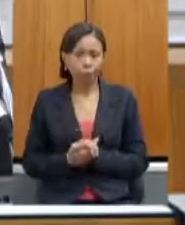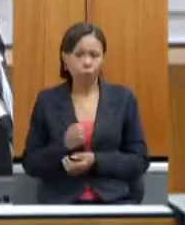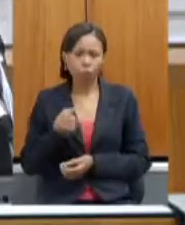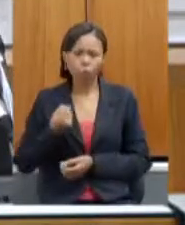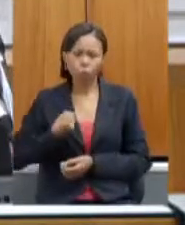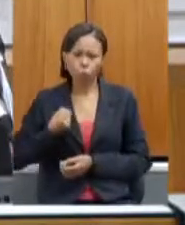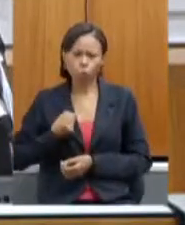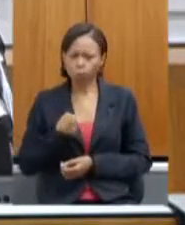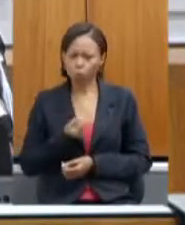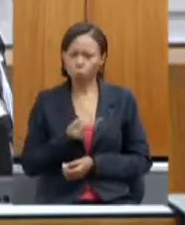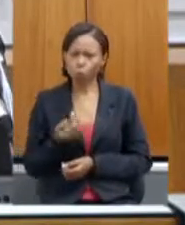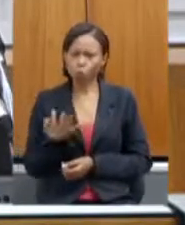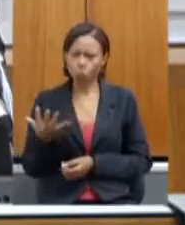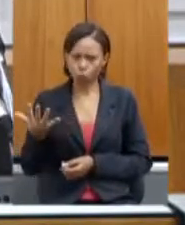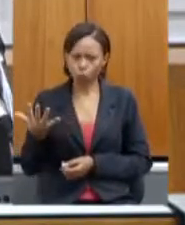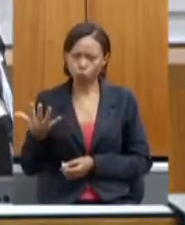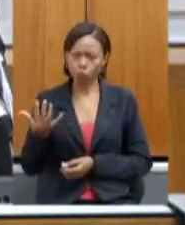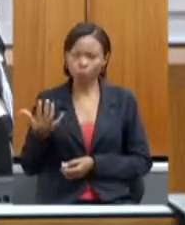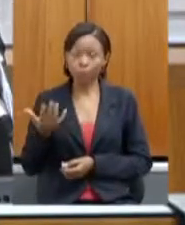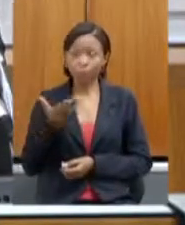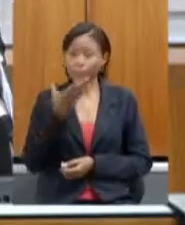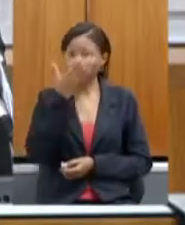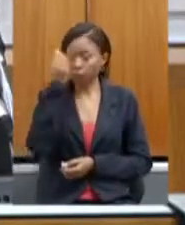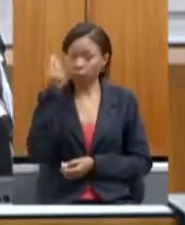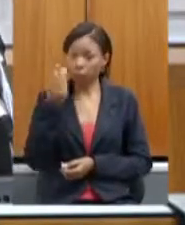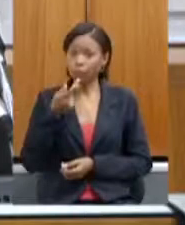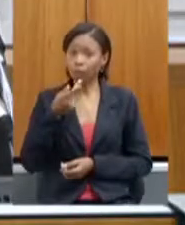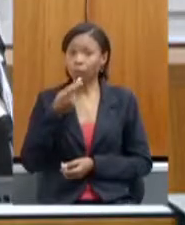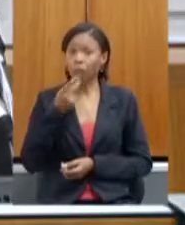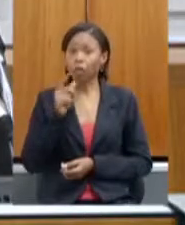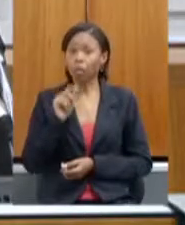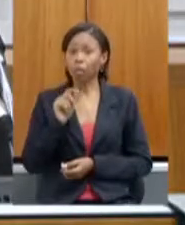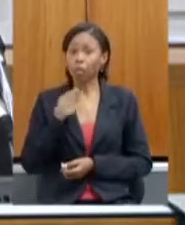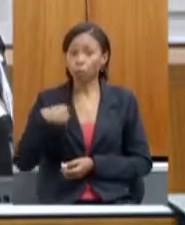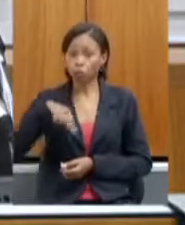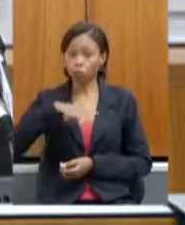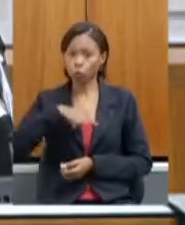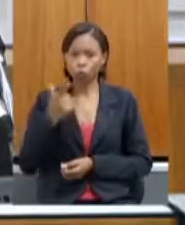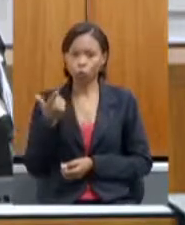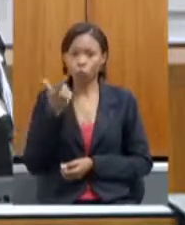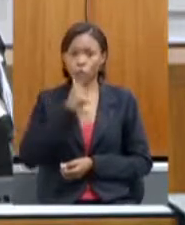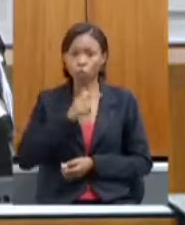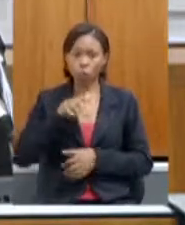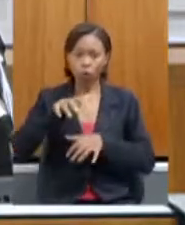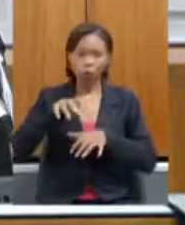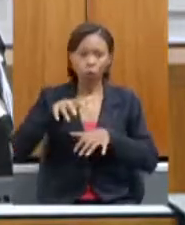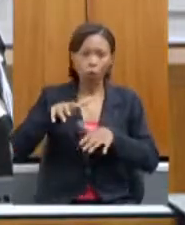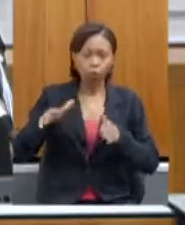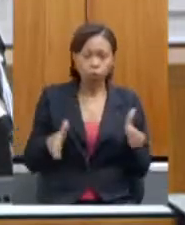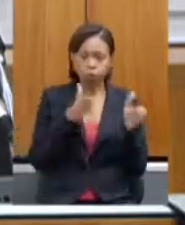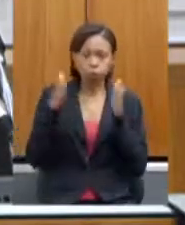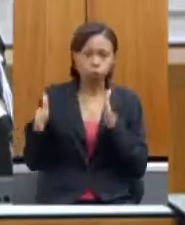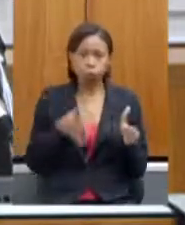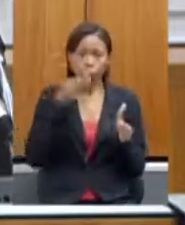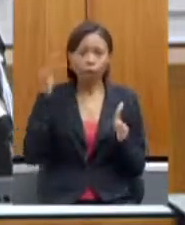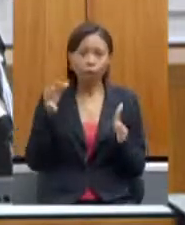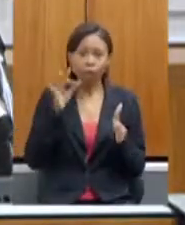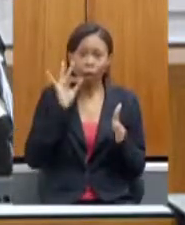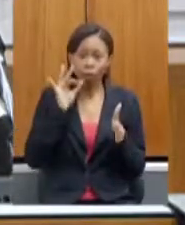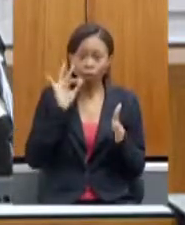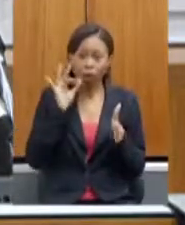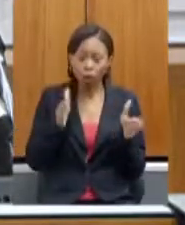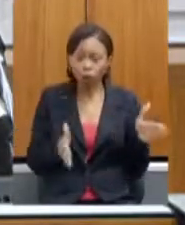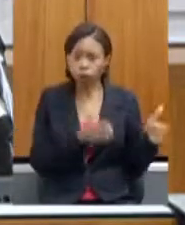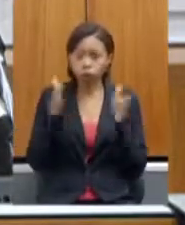mencionar que tivemos recorde na produção de café, 32 milhões de sacos estimados, a maior